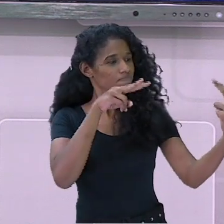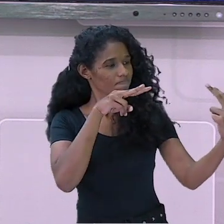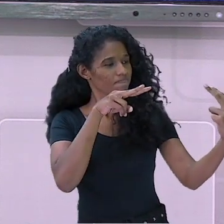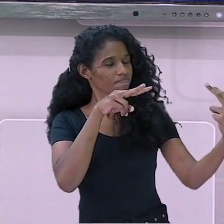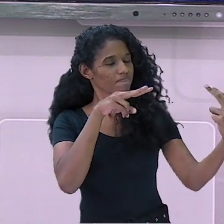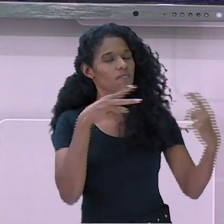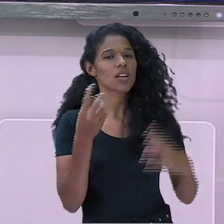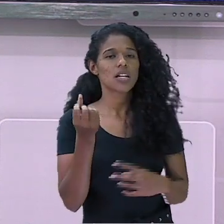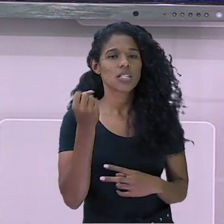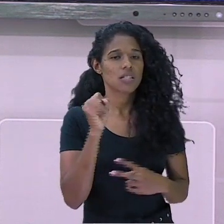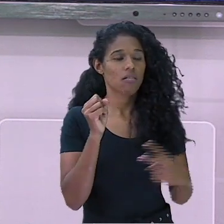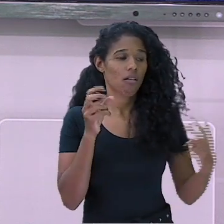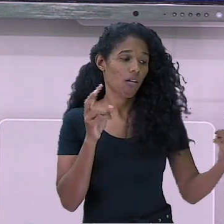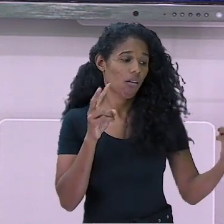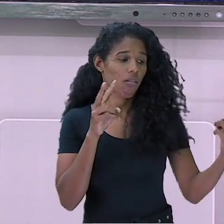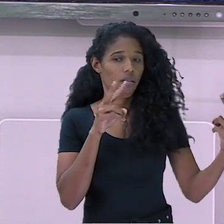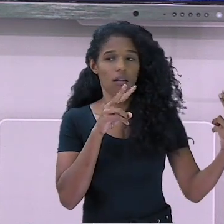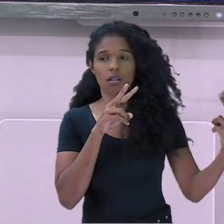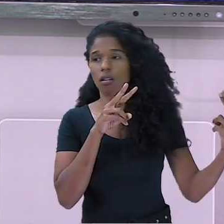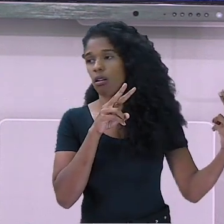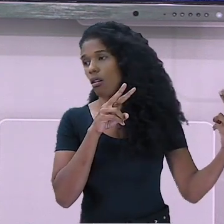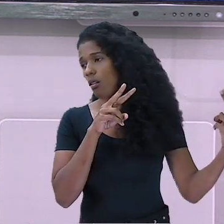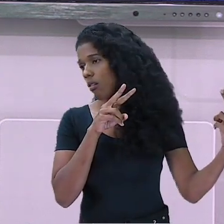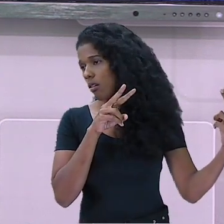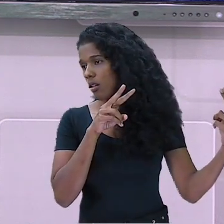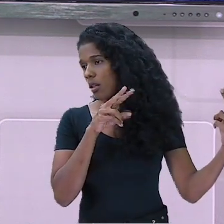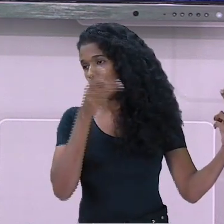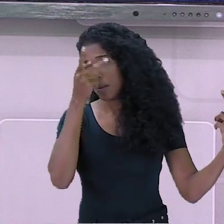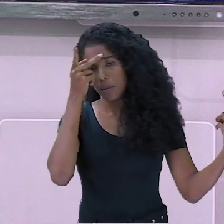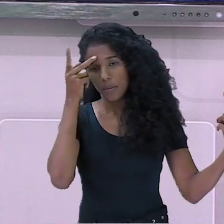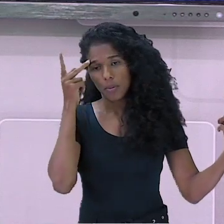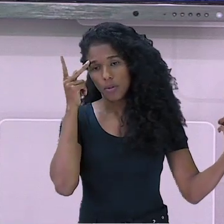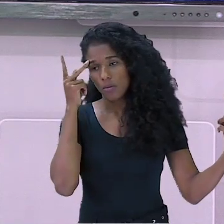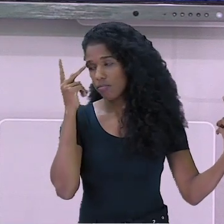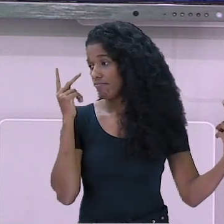Se você desvia a olhar, a pessoa pode achar que a conversa terminou.